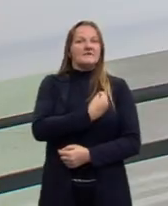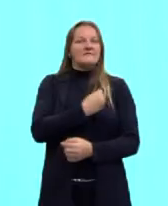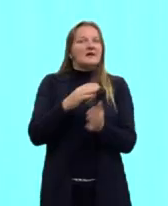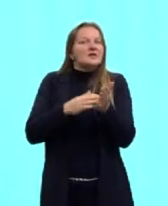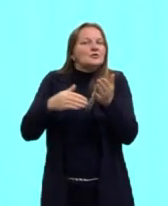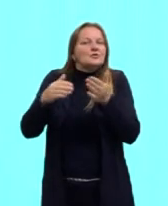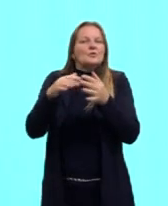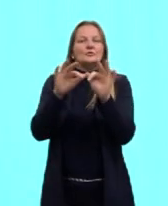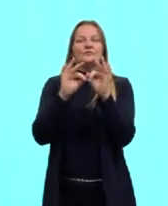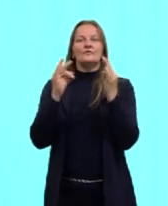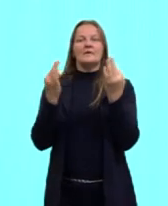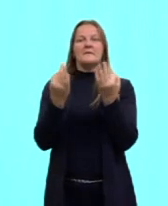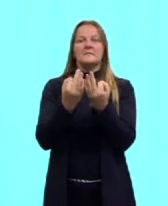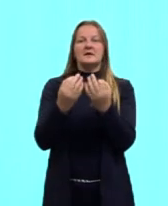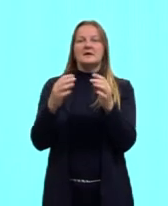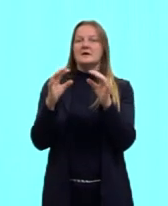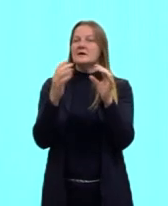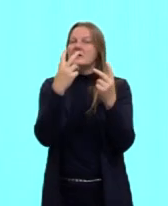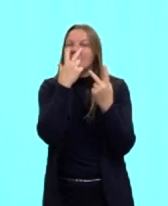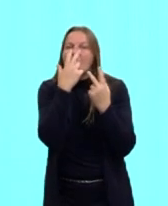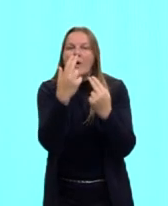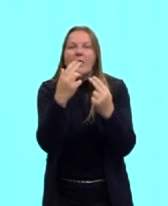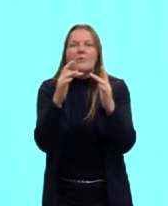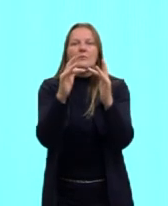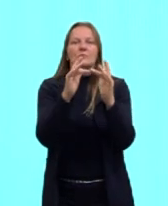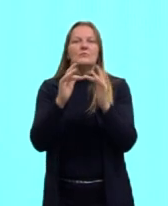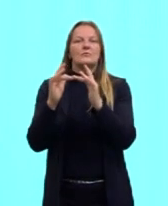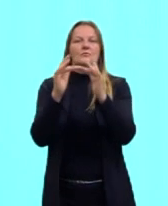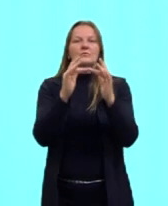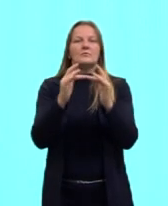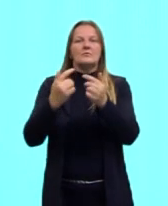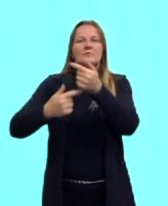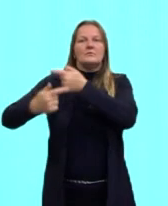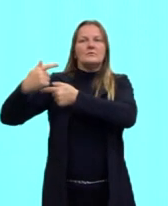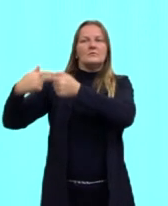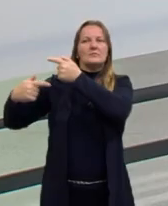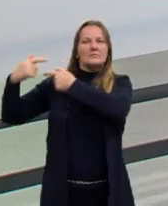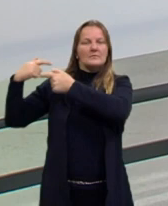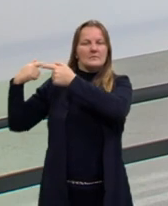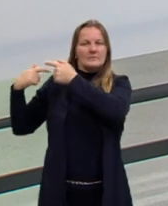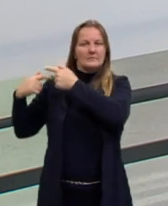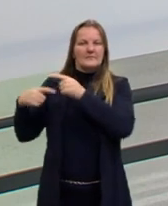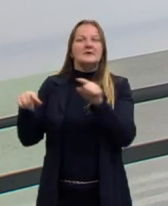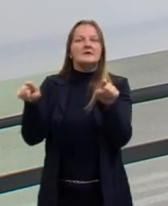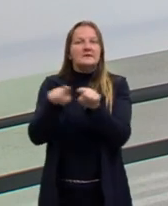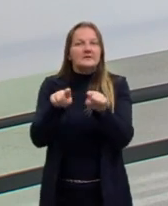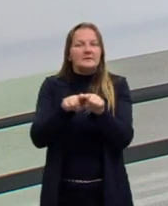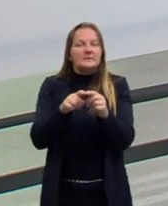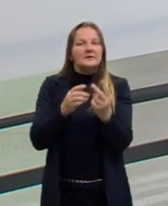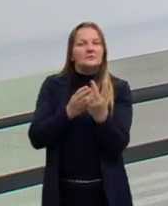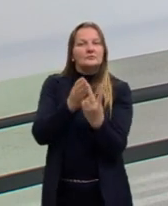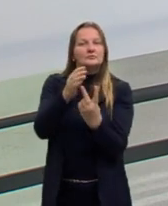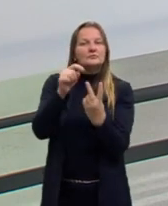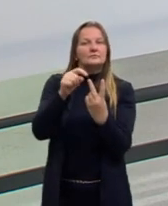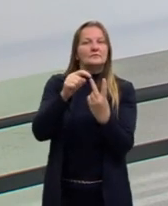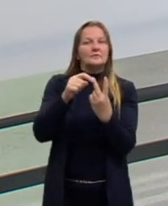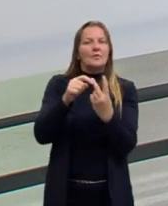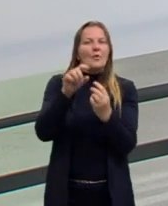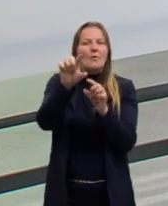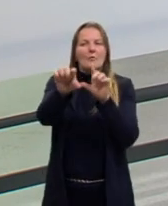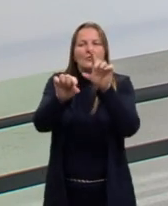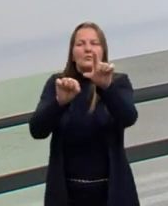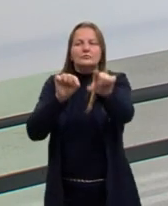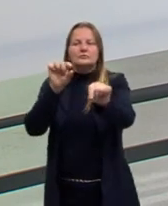ancestrais em comum. Então, e também o ponto sobre a seleção